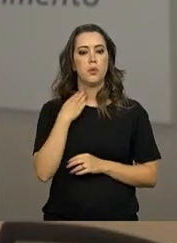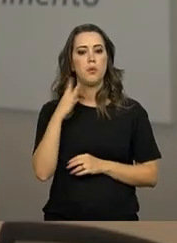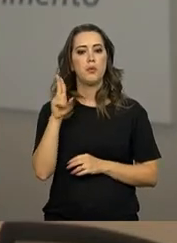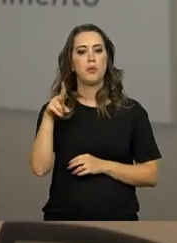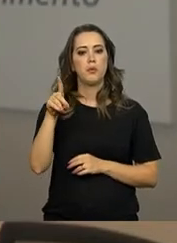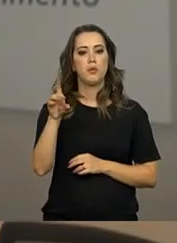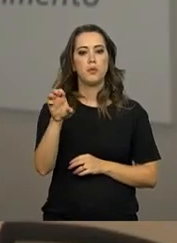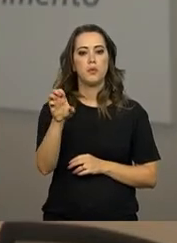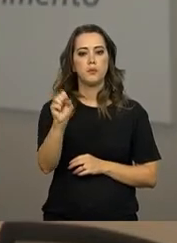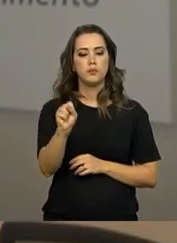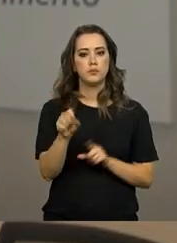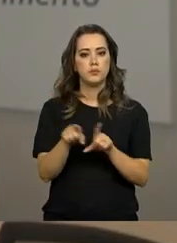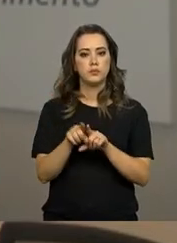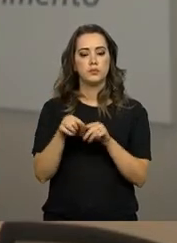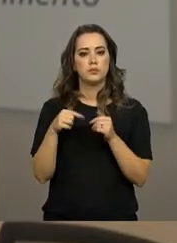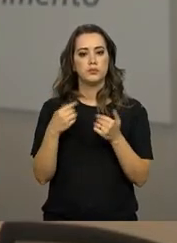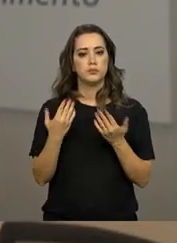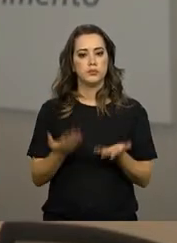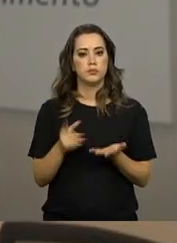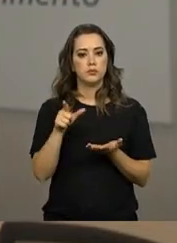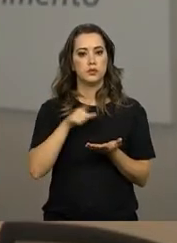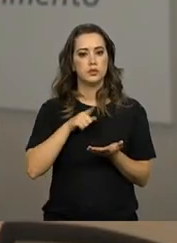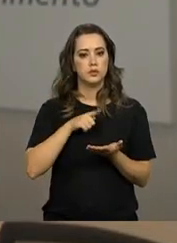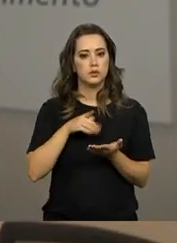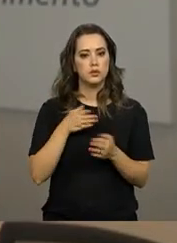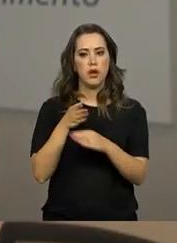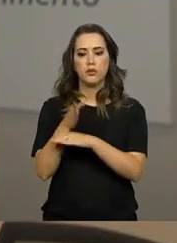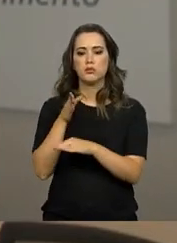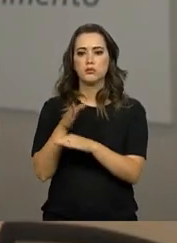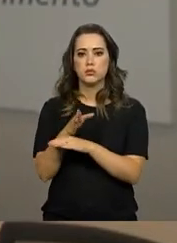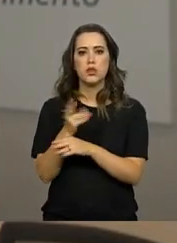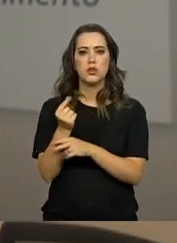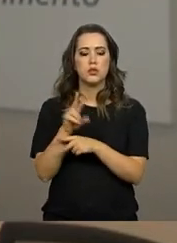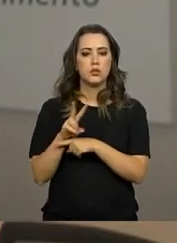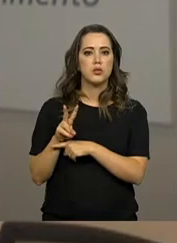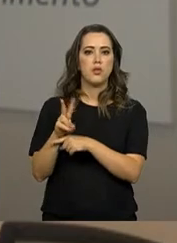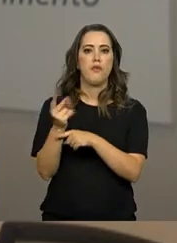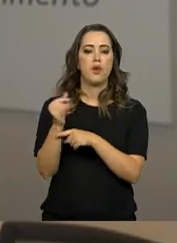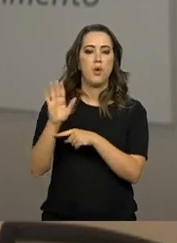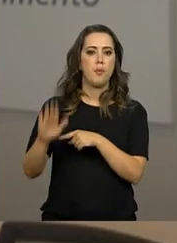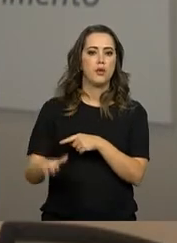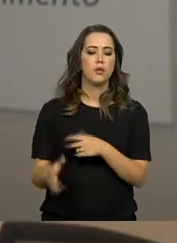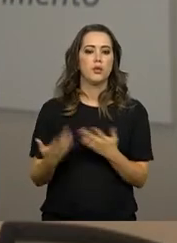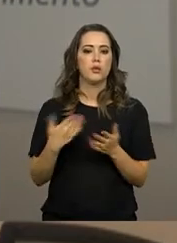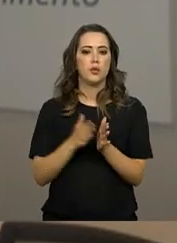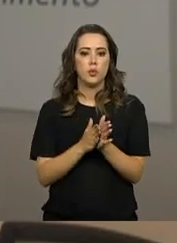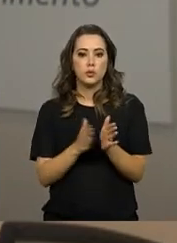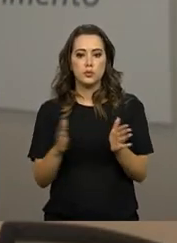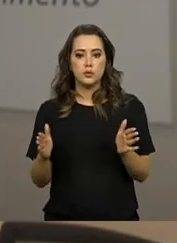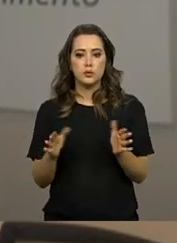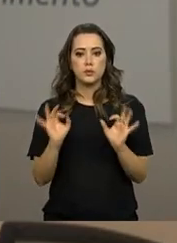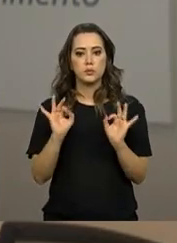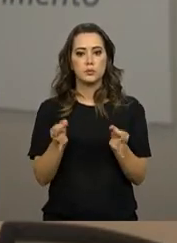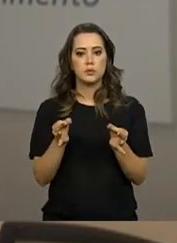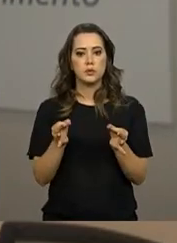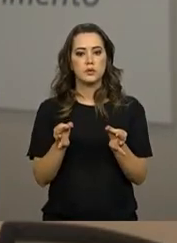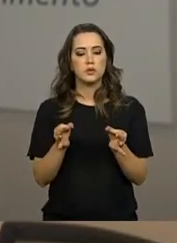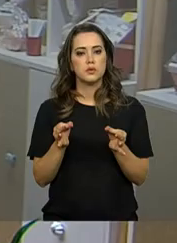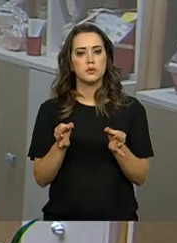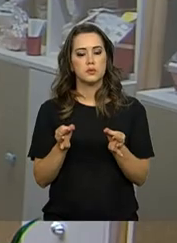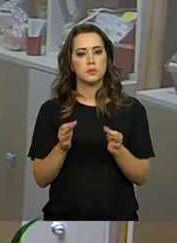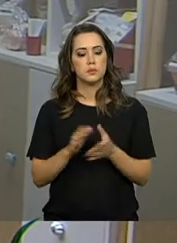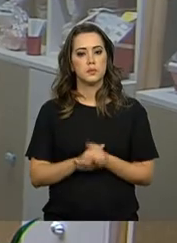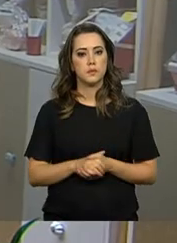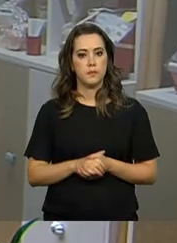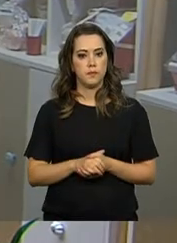para franquias, ele terá acesso a uma linha mais barata e com prazos mais apropriados para o investimento.